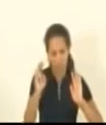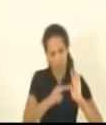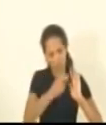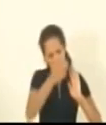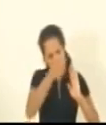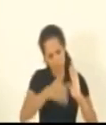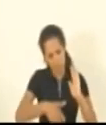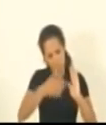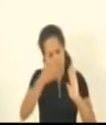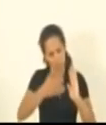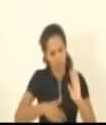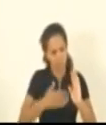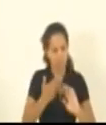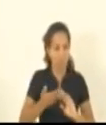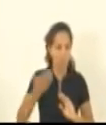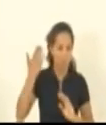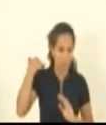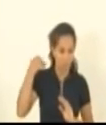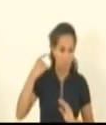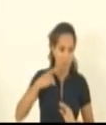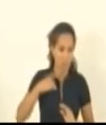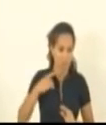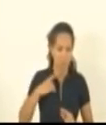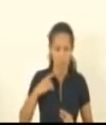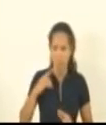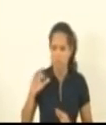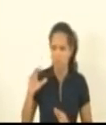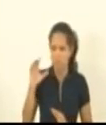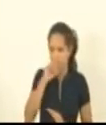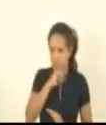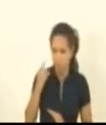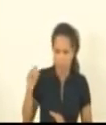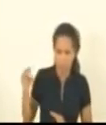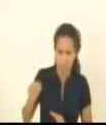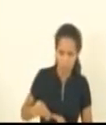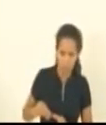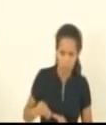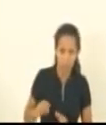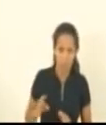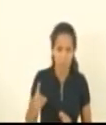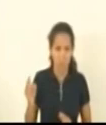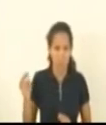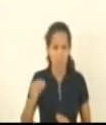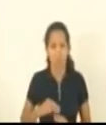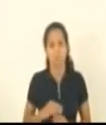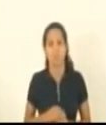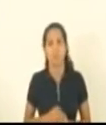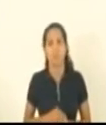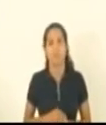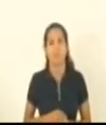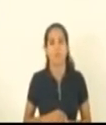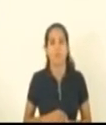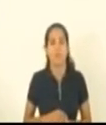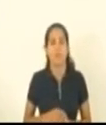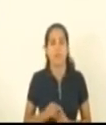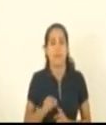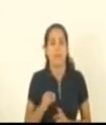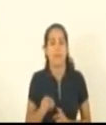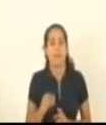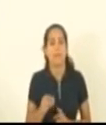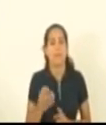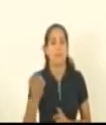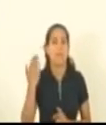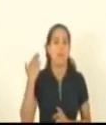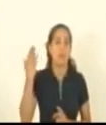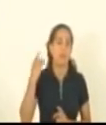pareceres que lá atrás só para fechar seu presidente faltando um minuto esses pareceres que lá